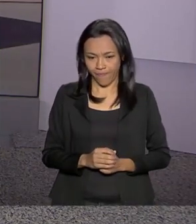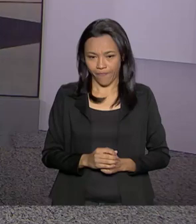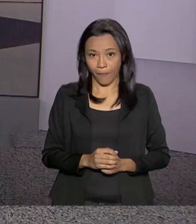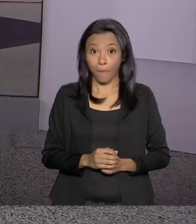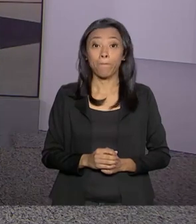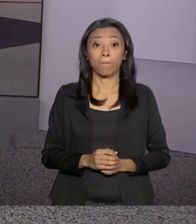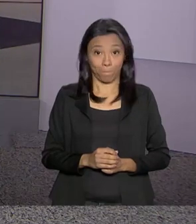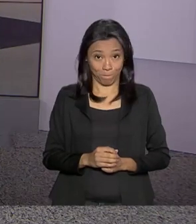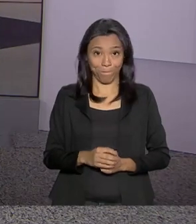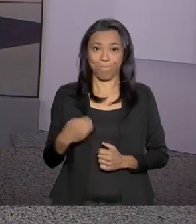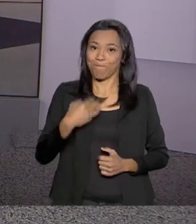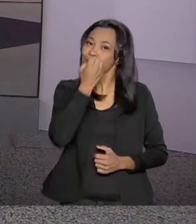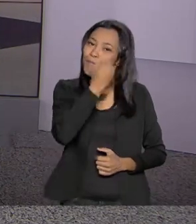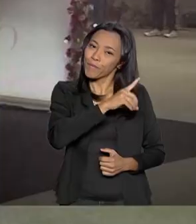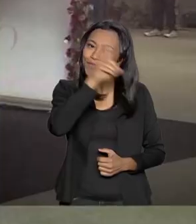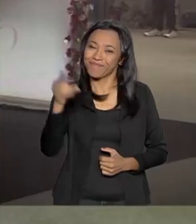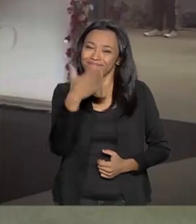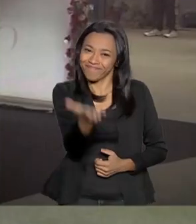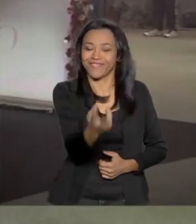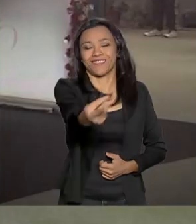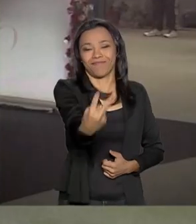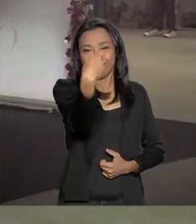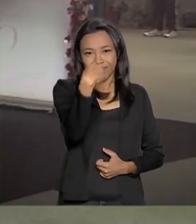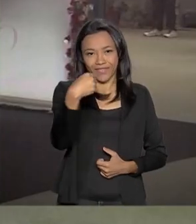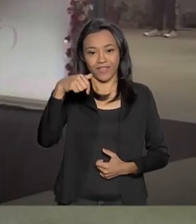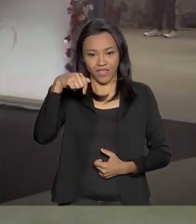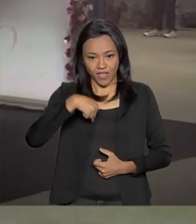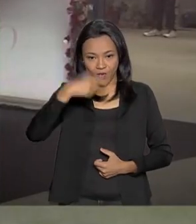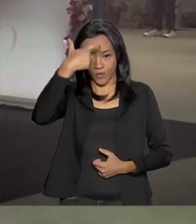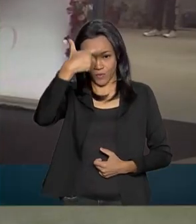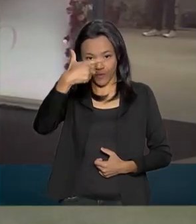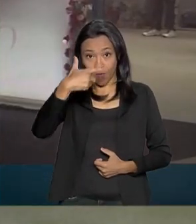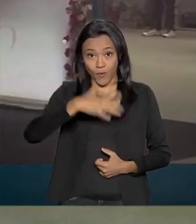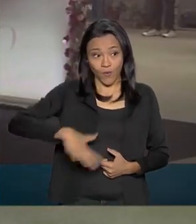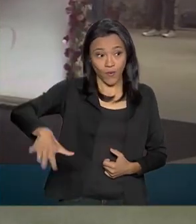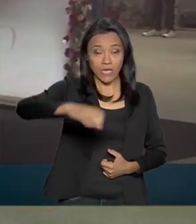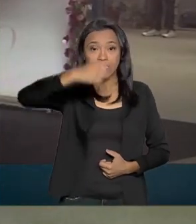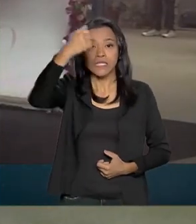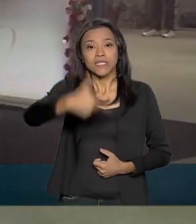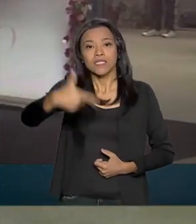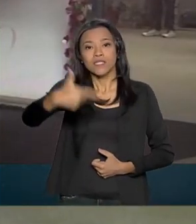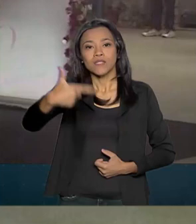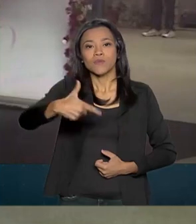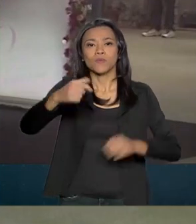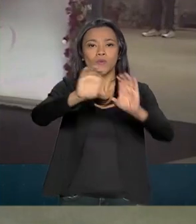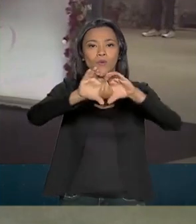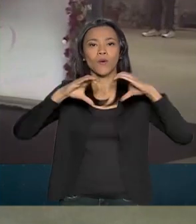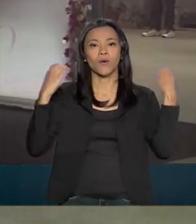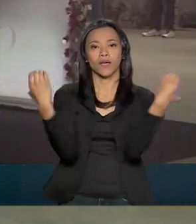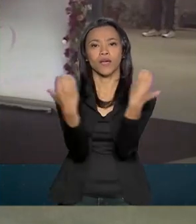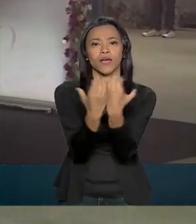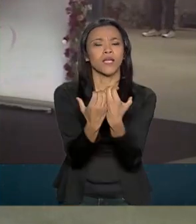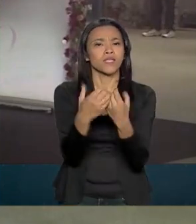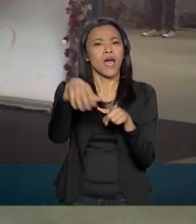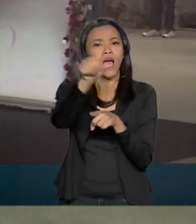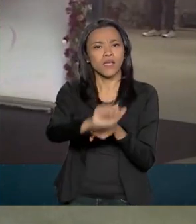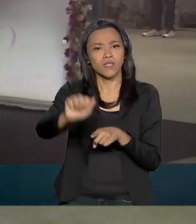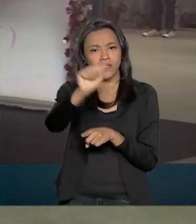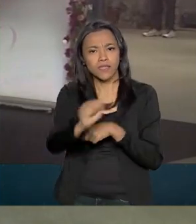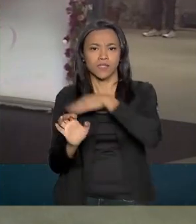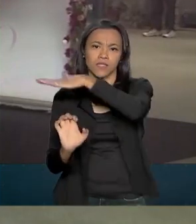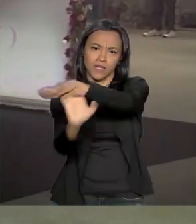Bom dia, Carla. Bom dia a você que acompanha o Brasil em Dia. estou no segundo congresso da Associação das